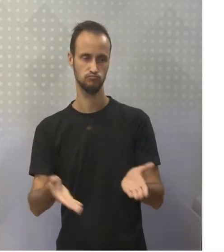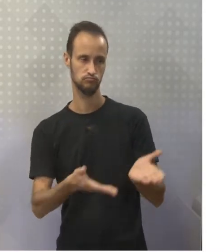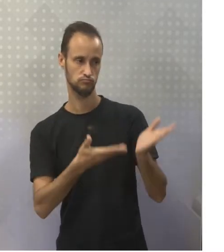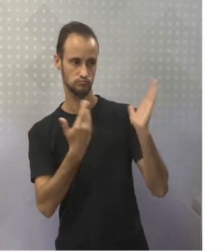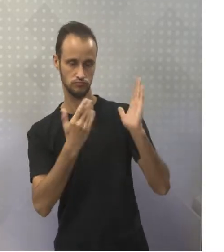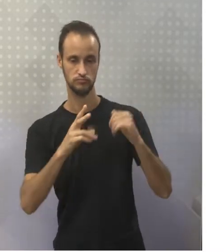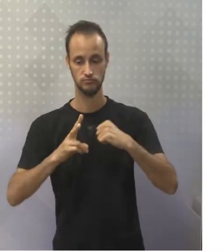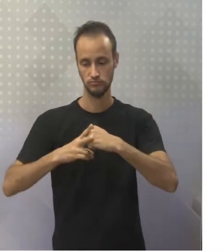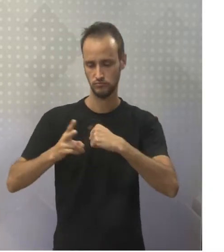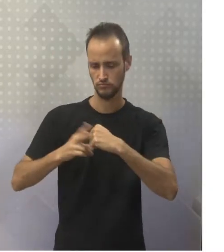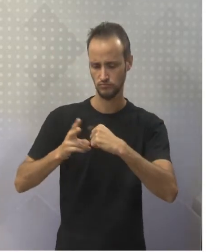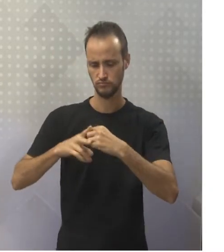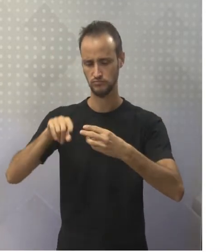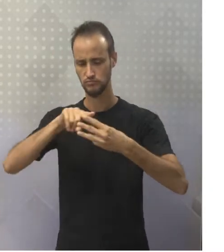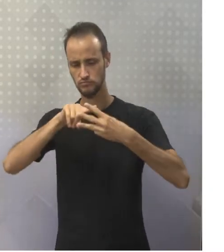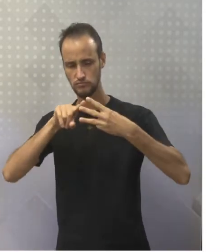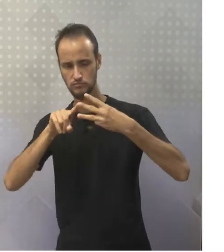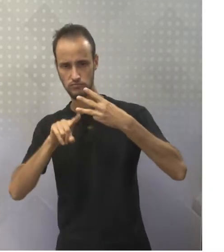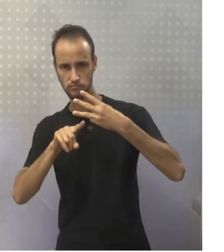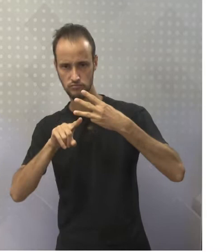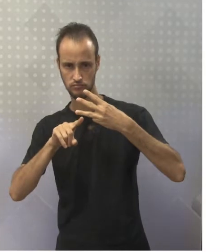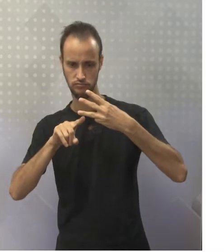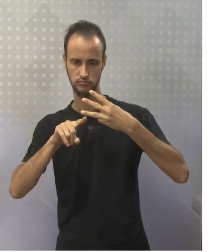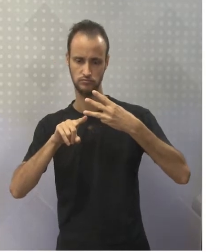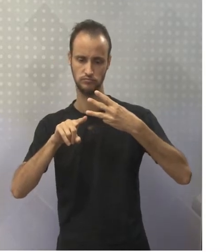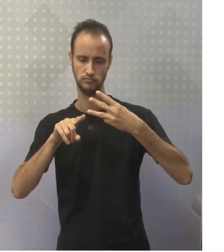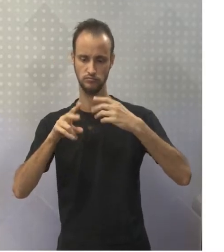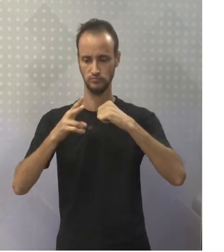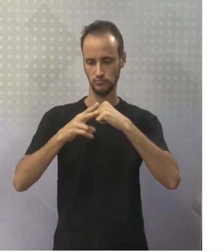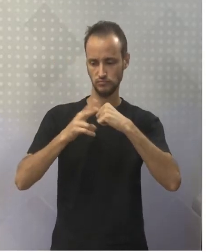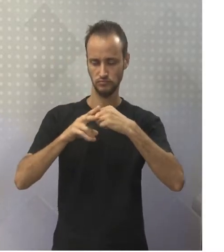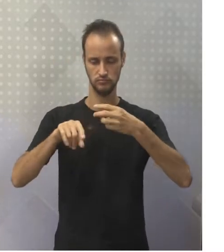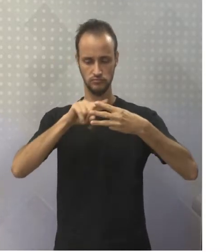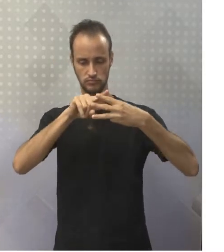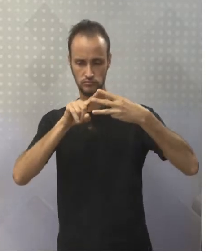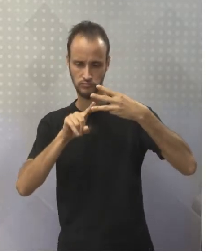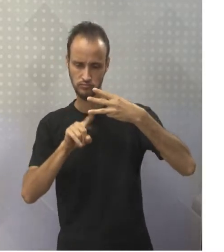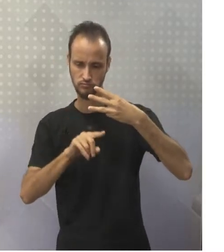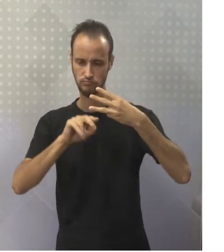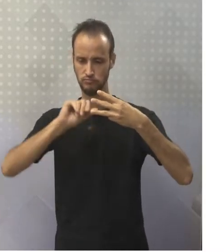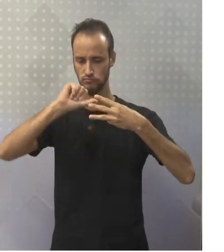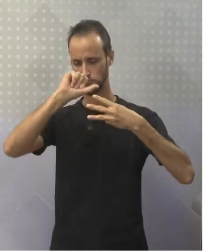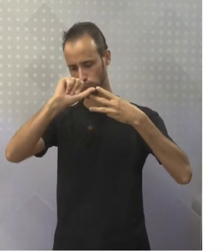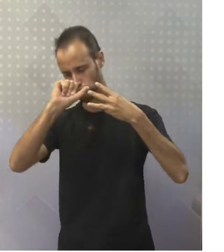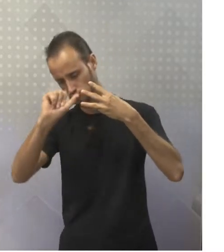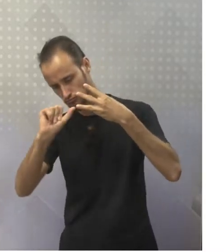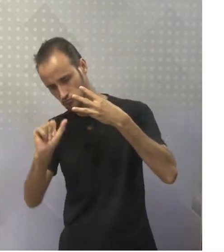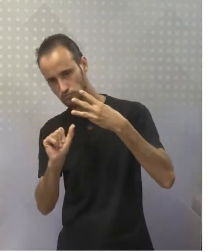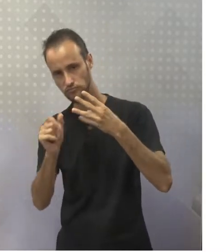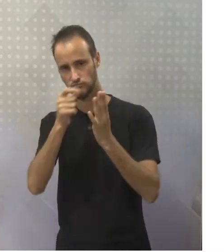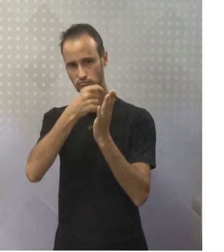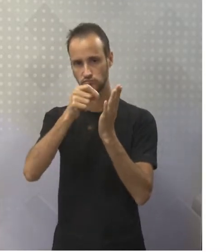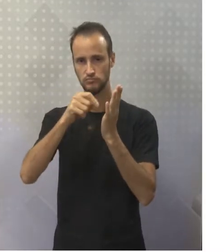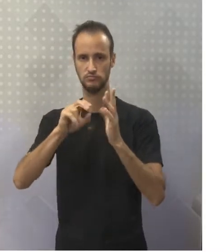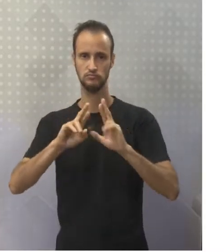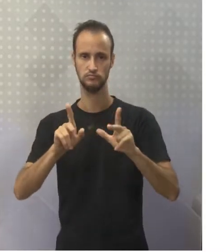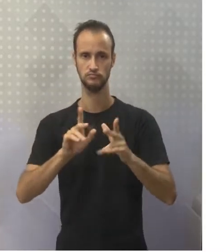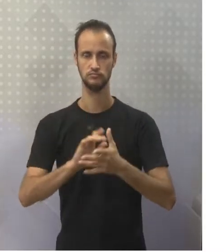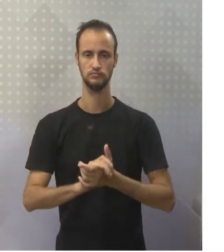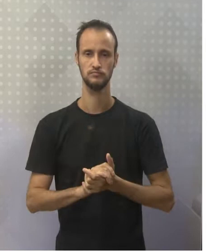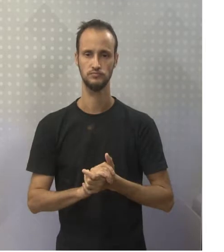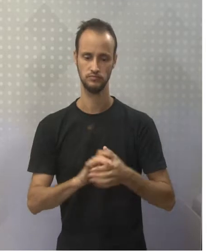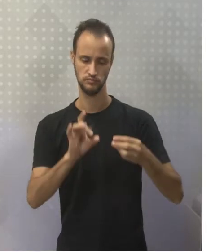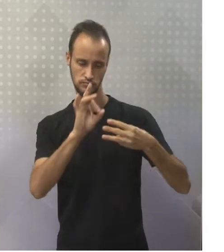aí é um verbo triforme. Ou seja, ele tem três formas diferentes. Não é isso? Três escritas diferentes. Na